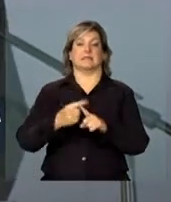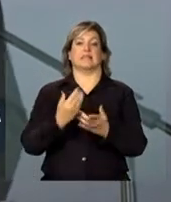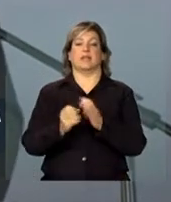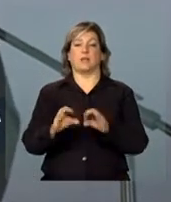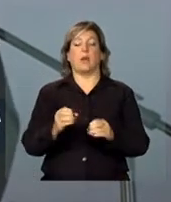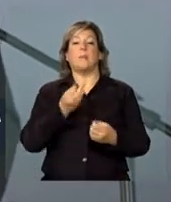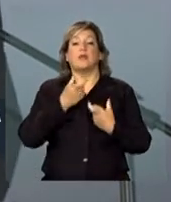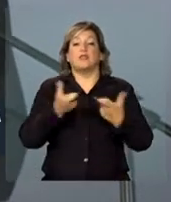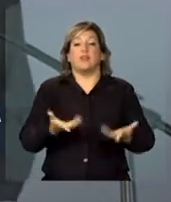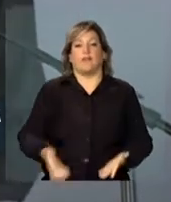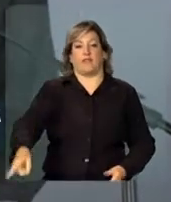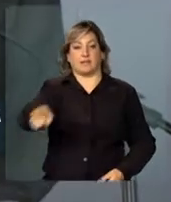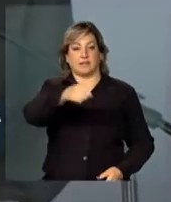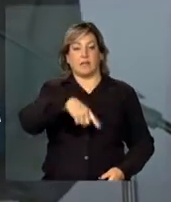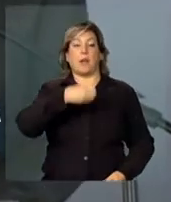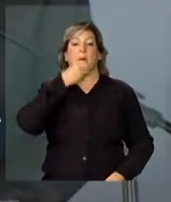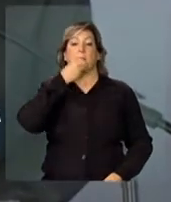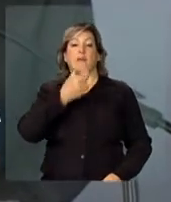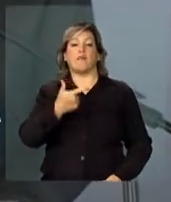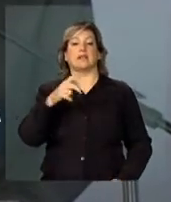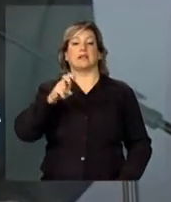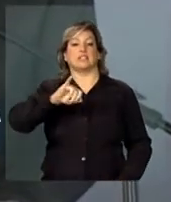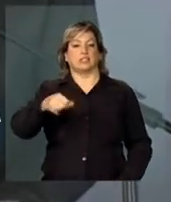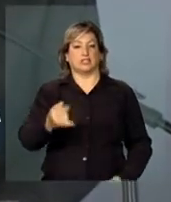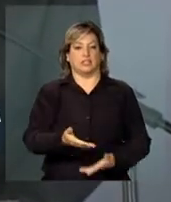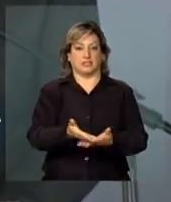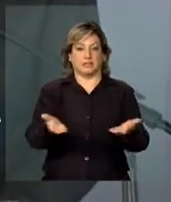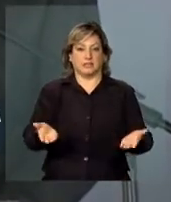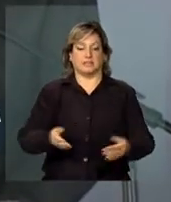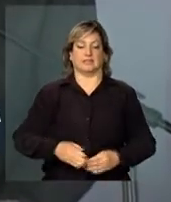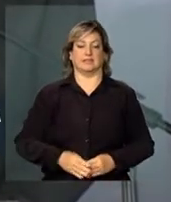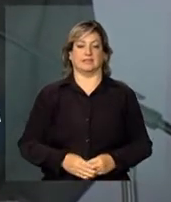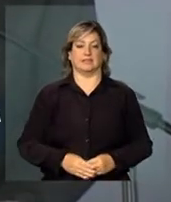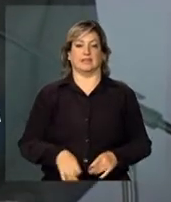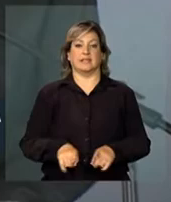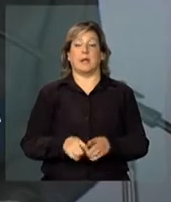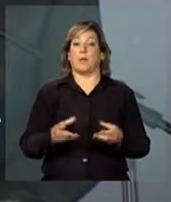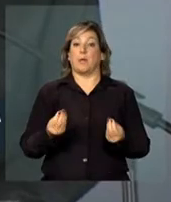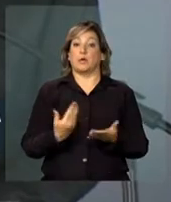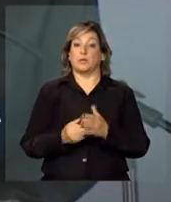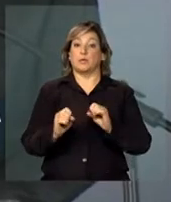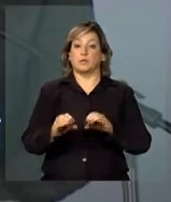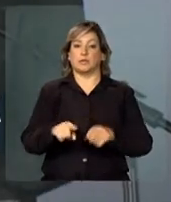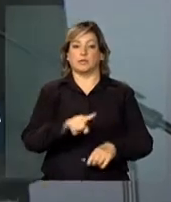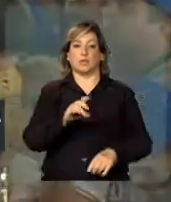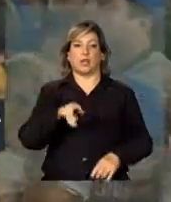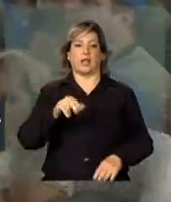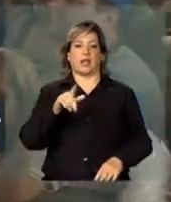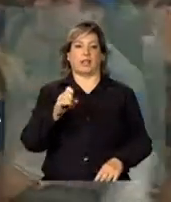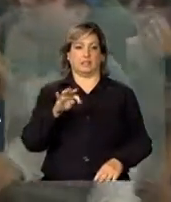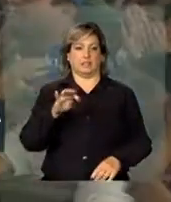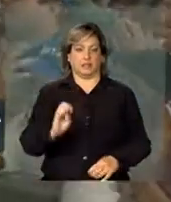Boa sorte para vocês, bom 25 de janeiro, e muita educação para a Zona Leste.